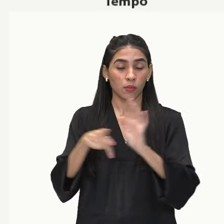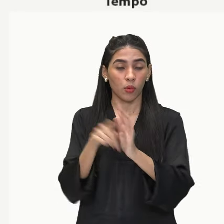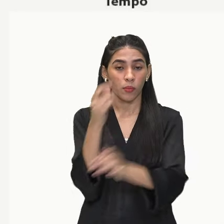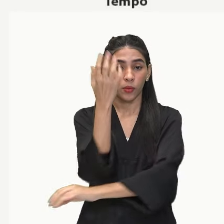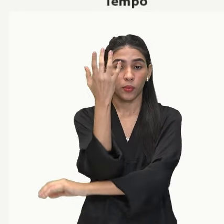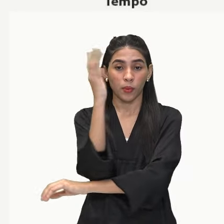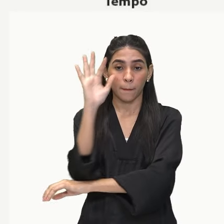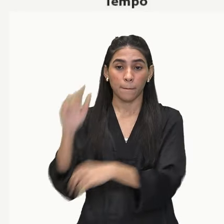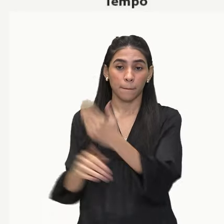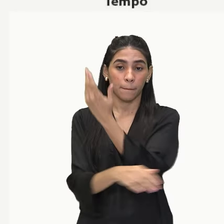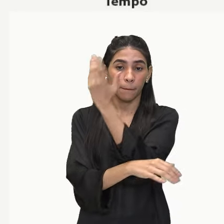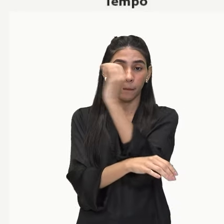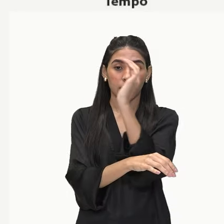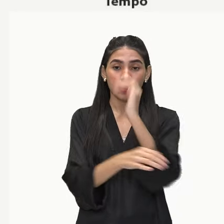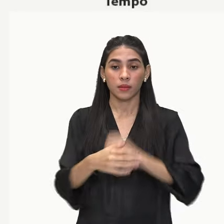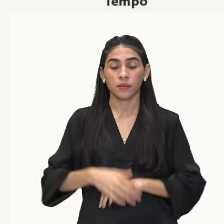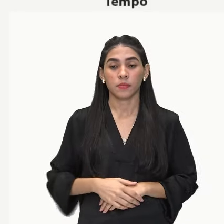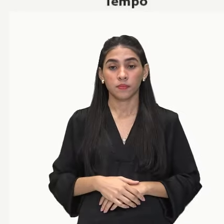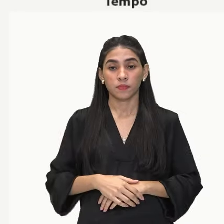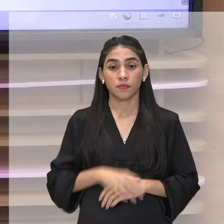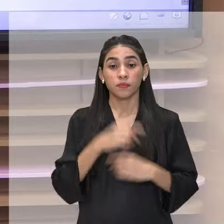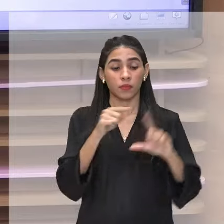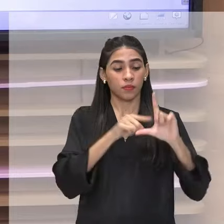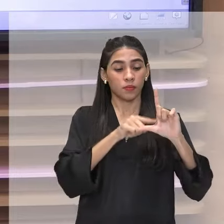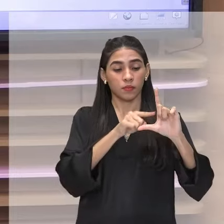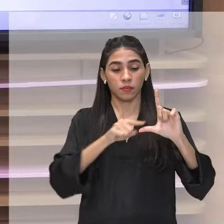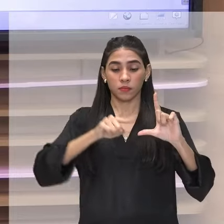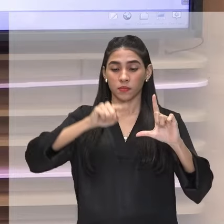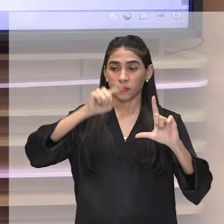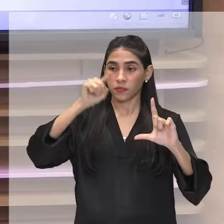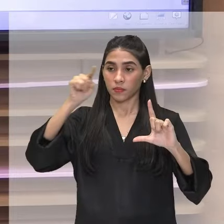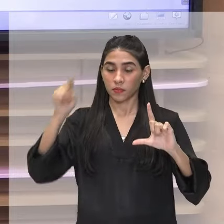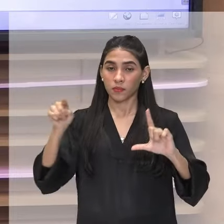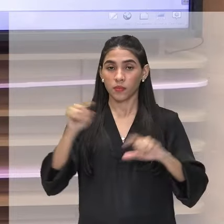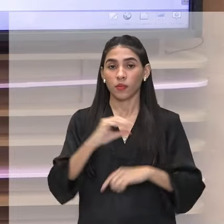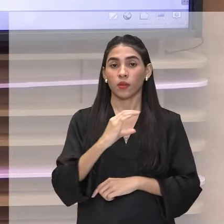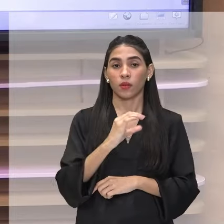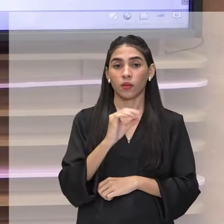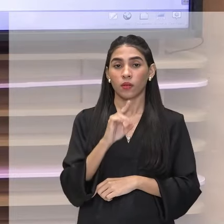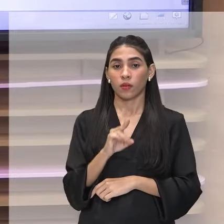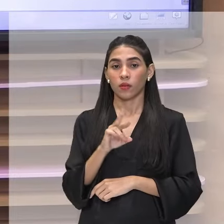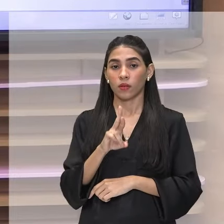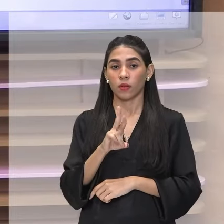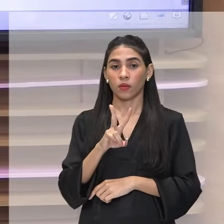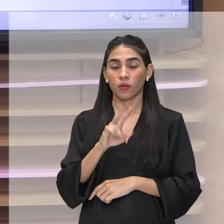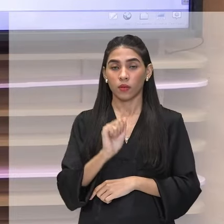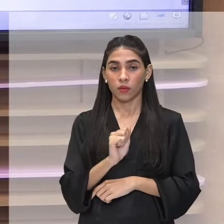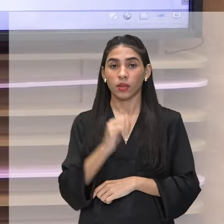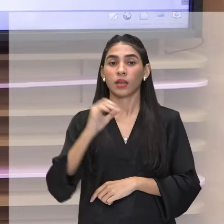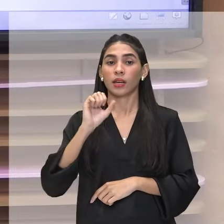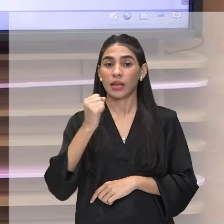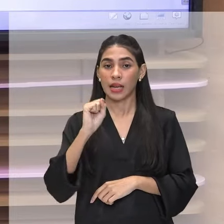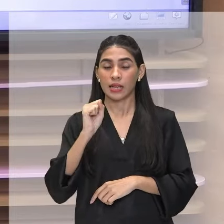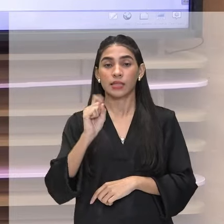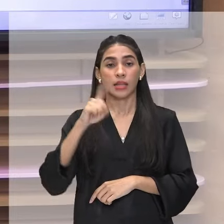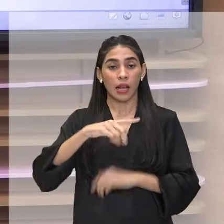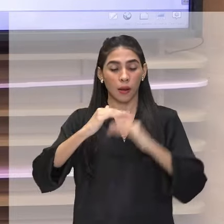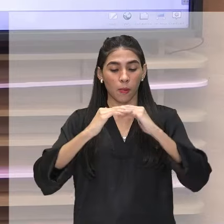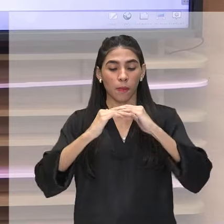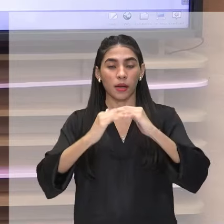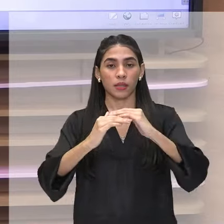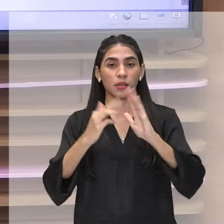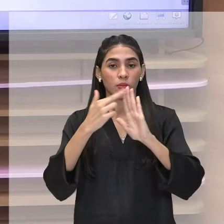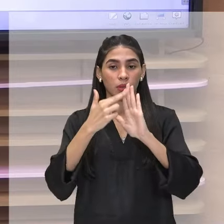observou aí a curva, que é denominada de curva S. Ela é a curva padrão para crescimento